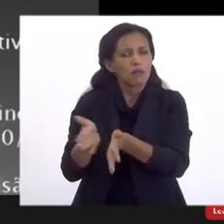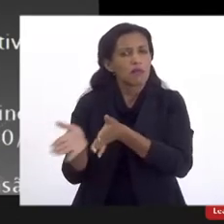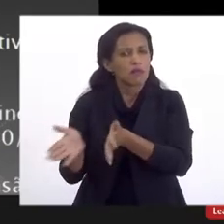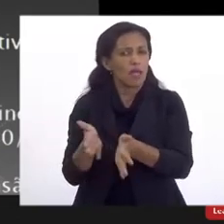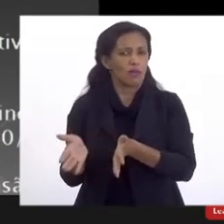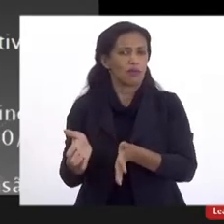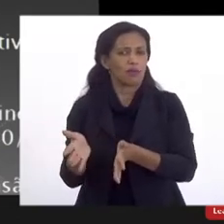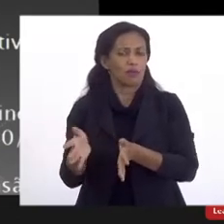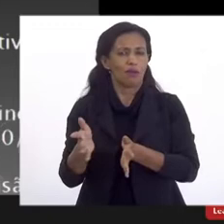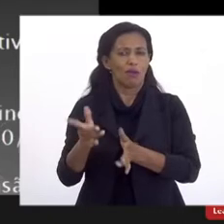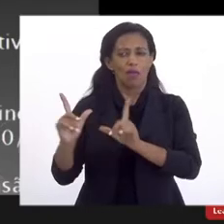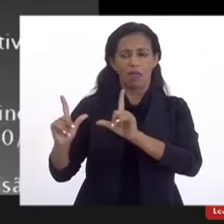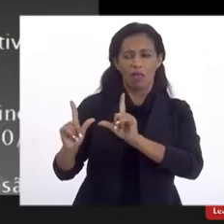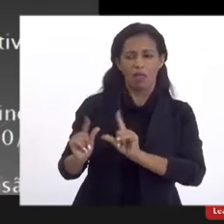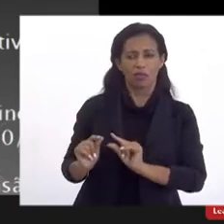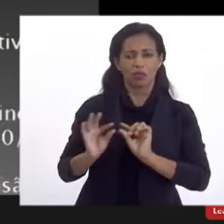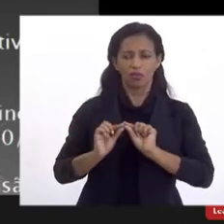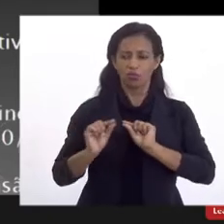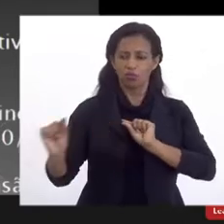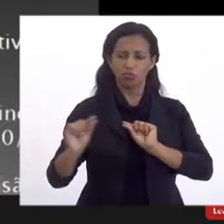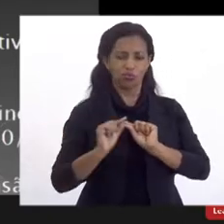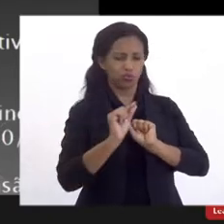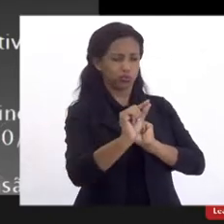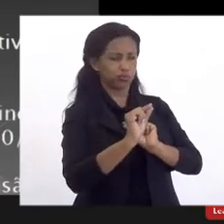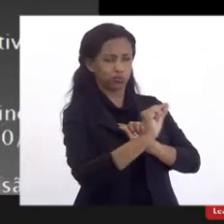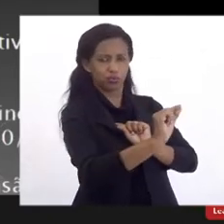acesso, redução das distâncias